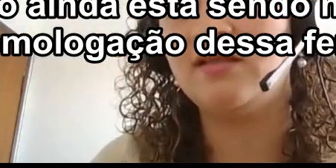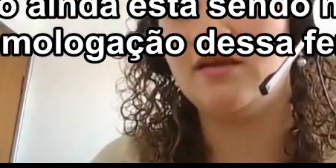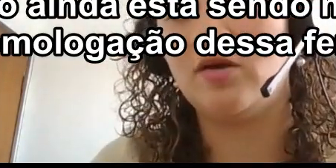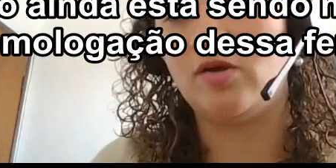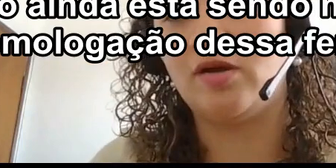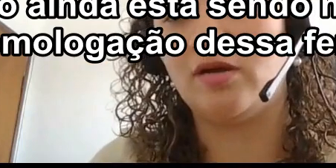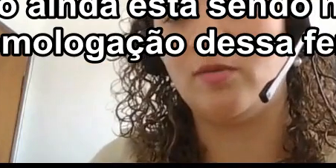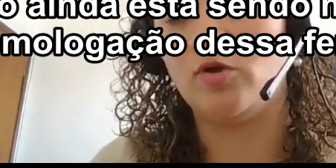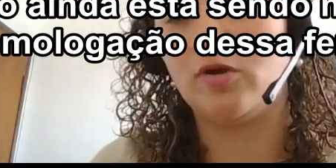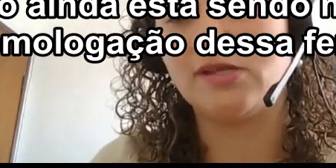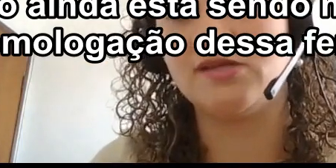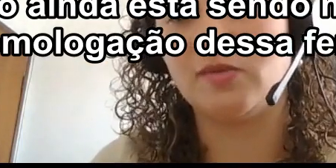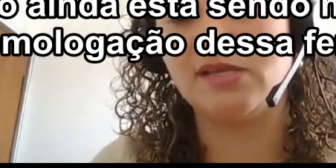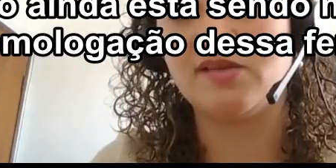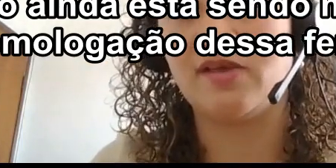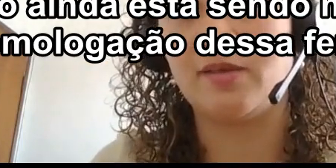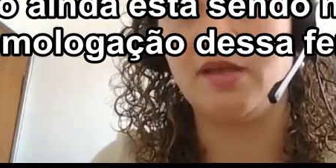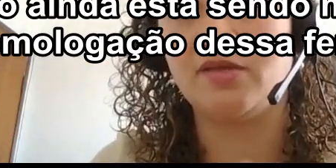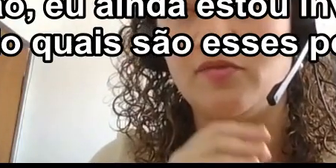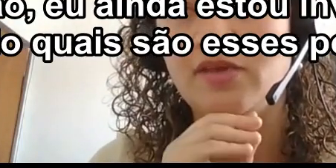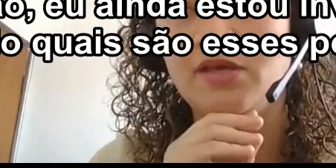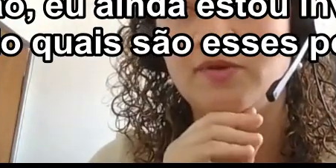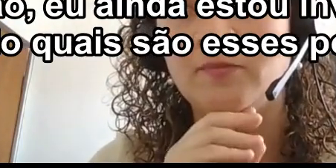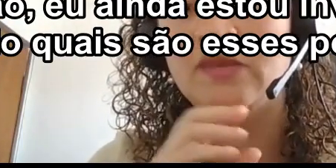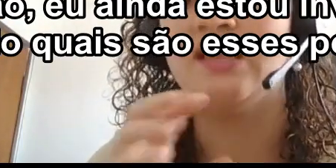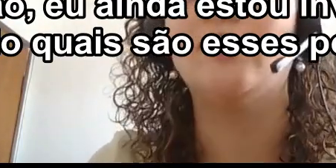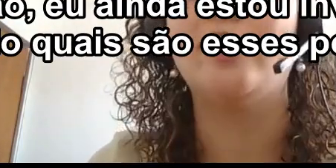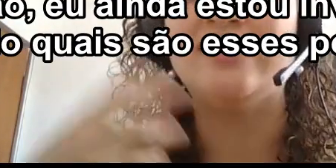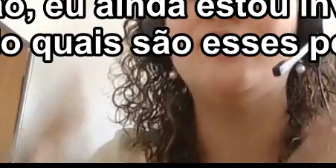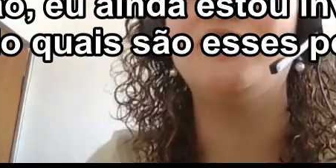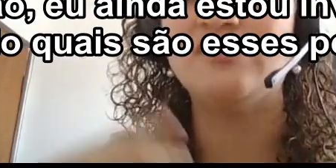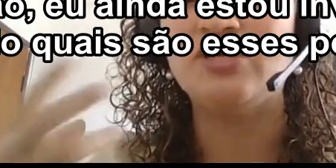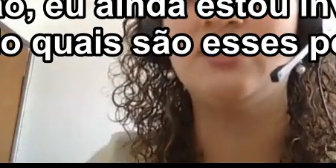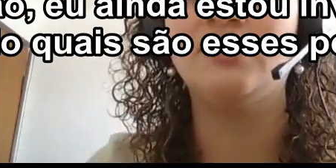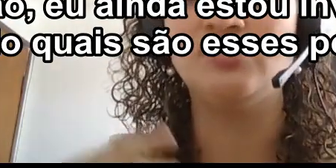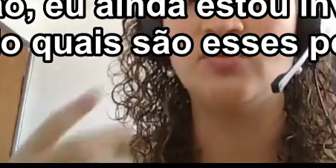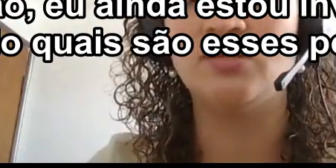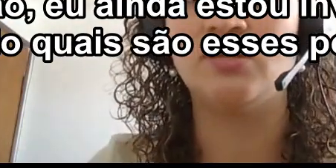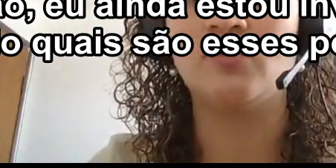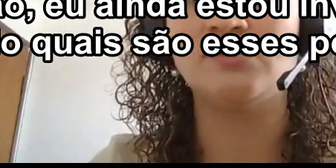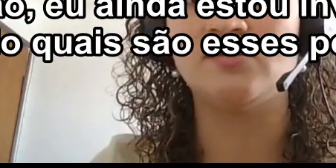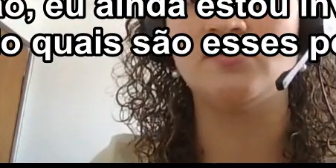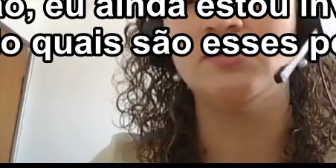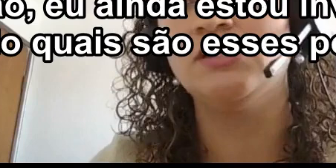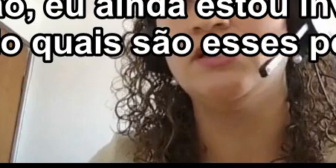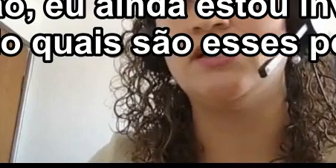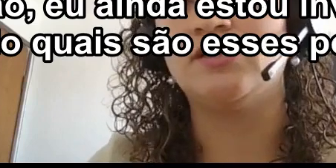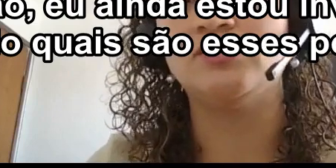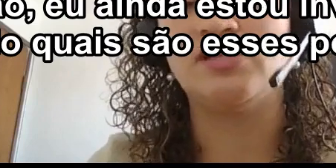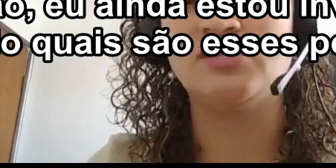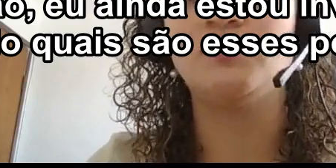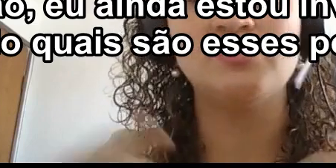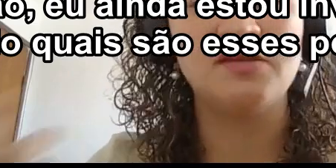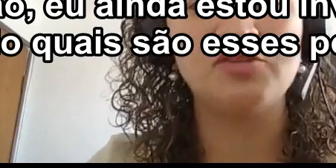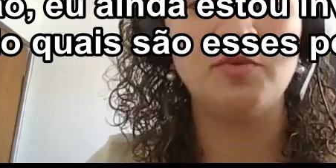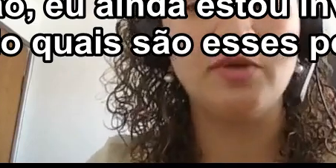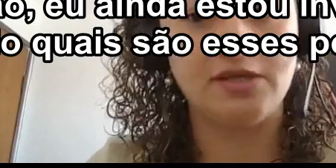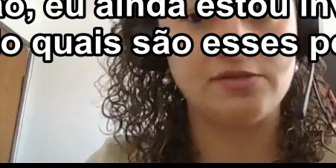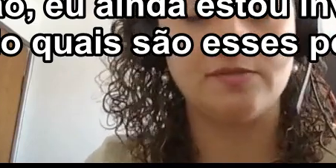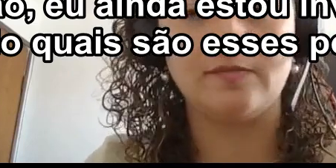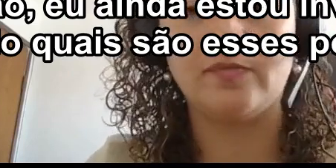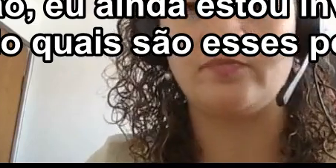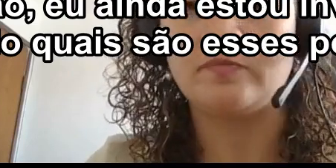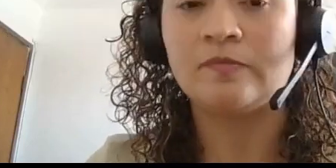recente a homologação dessa ferramenta do Figma. Então, eu ainda estou investigando, estudando quais são esses possíveis